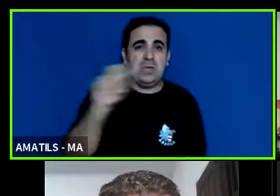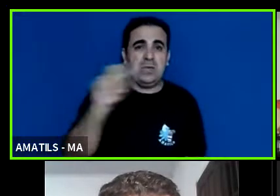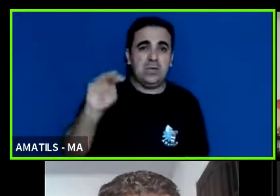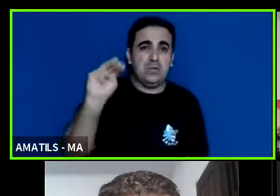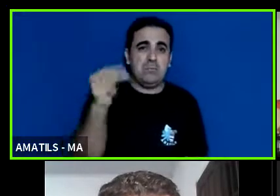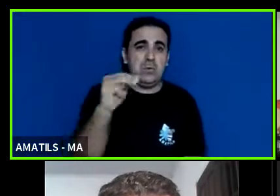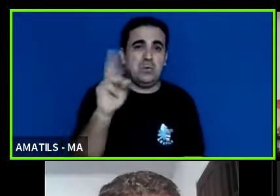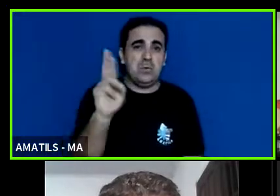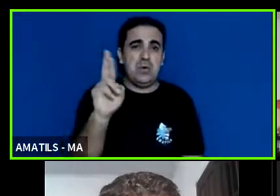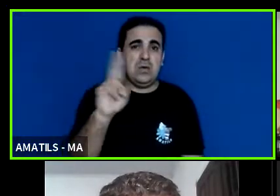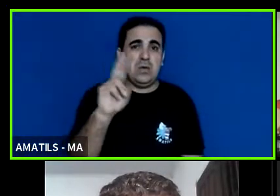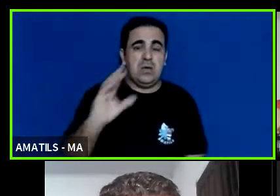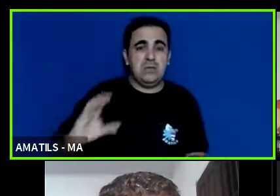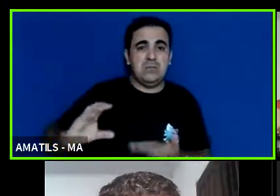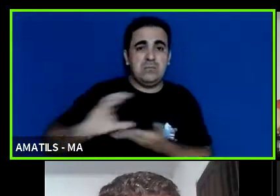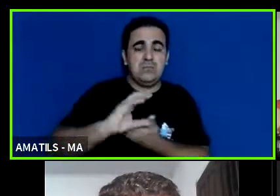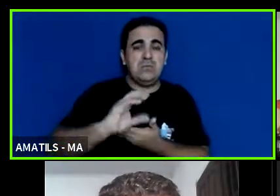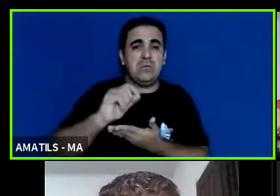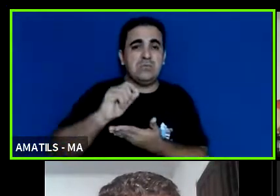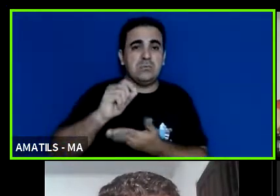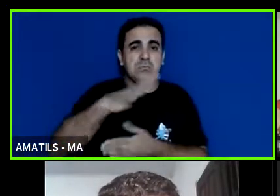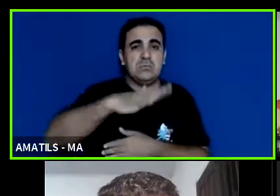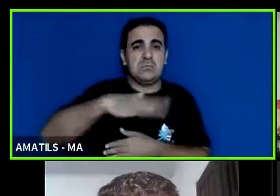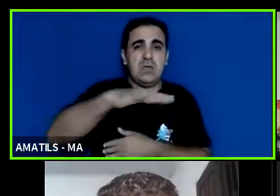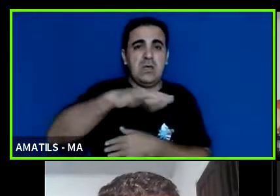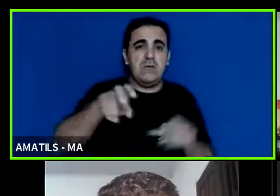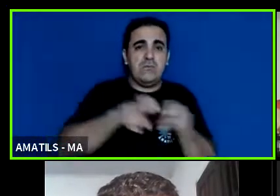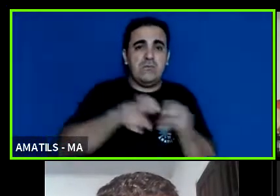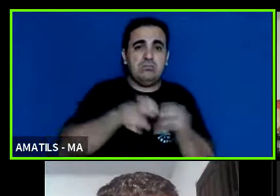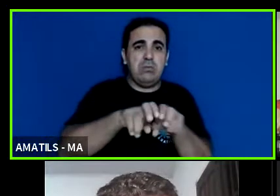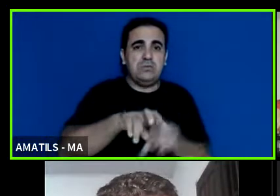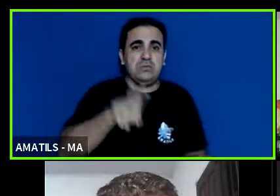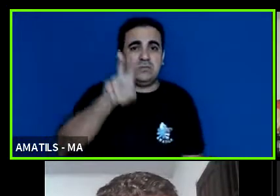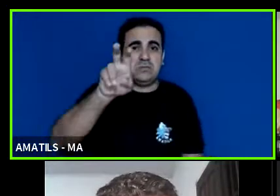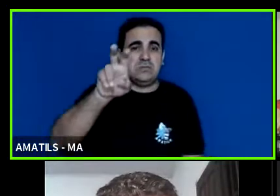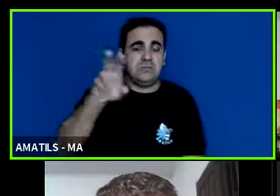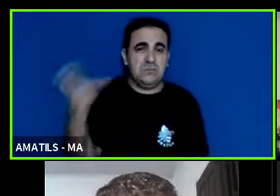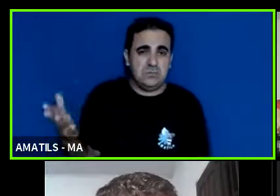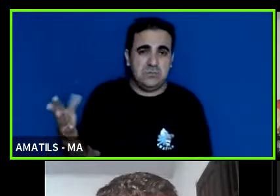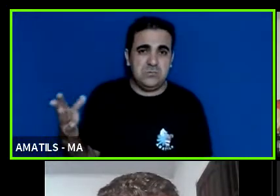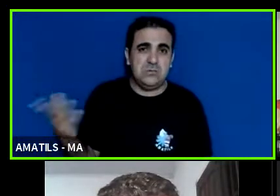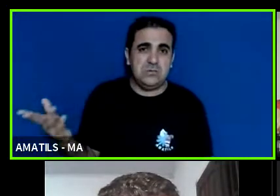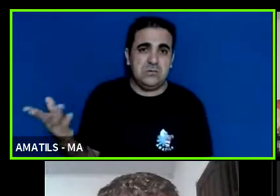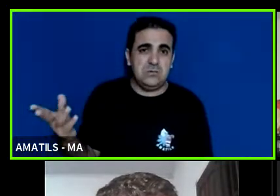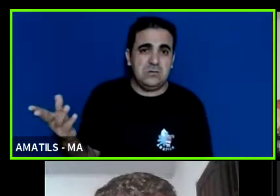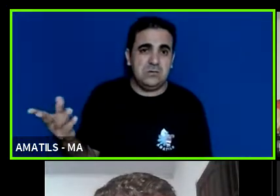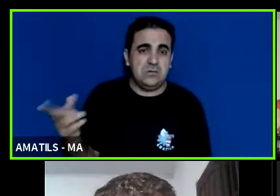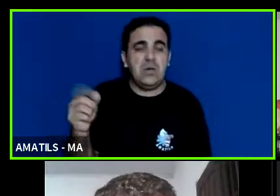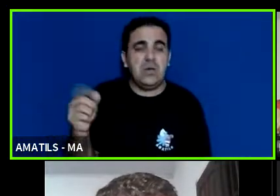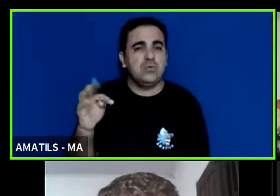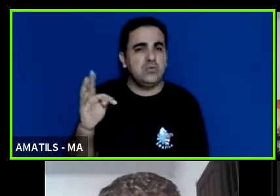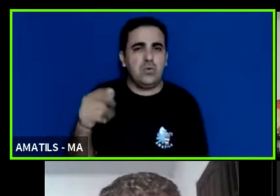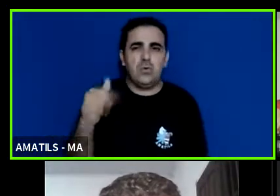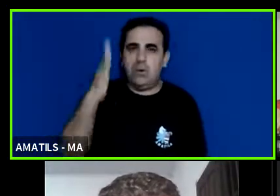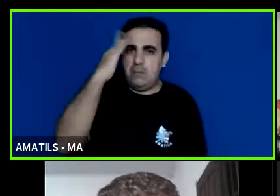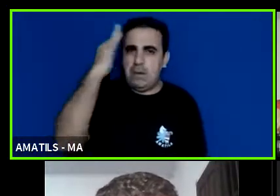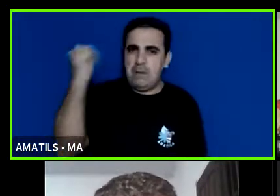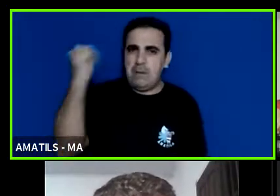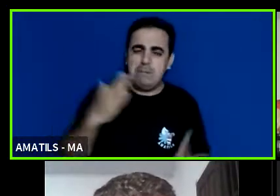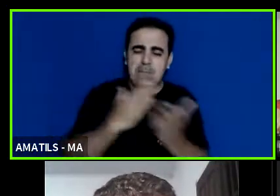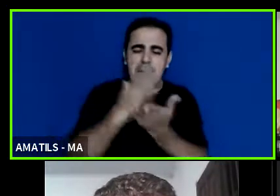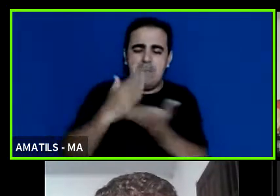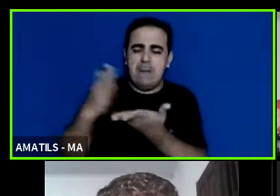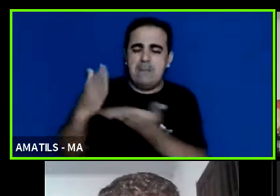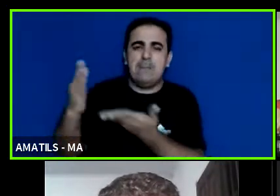atendendo especificamente a modalidade de futebol de cinco então esse sucesso que nós estamos tendo agora que